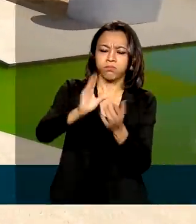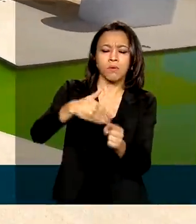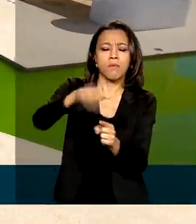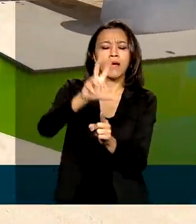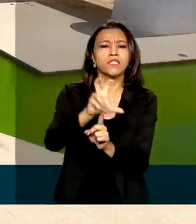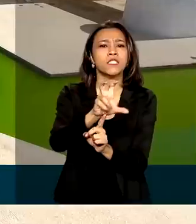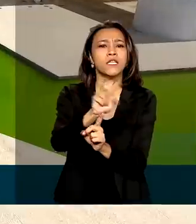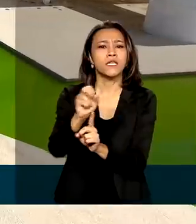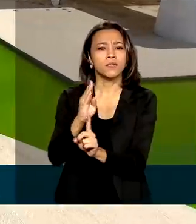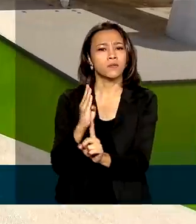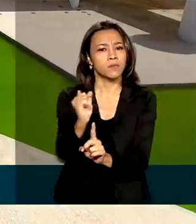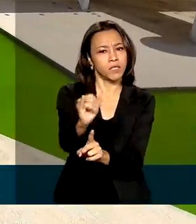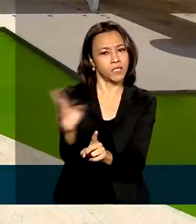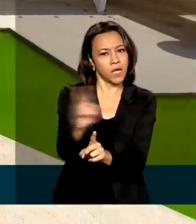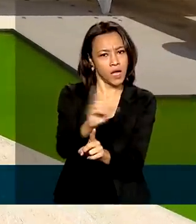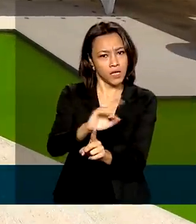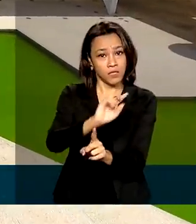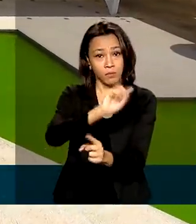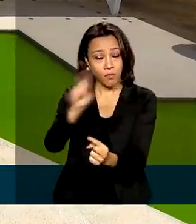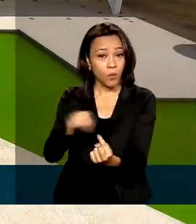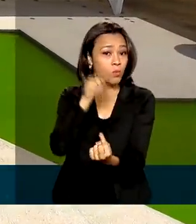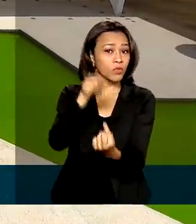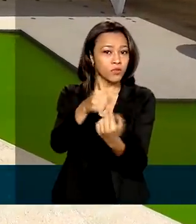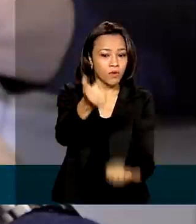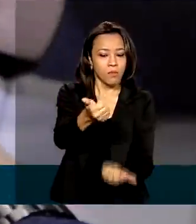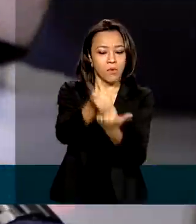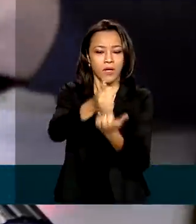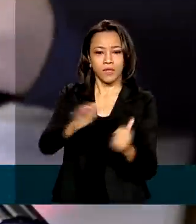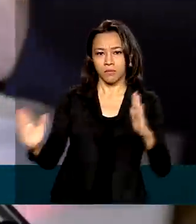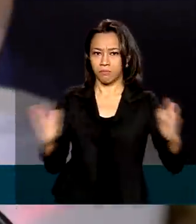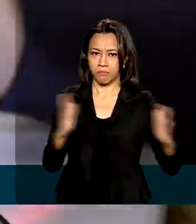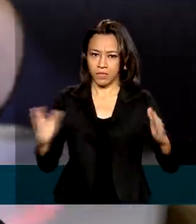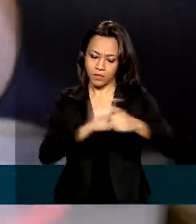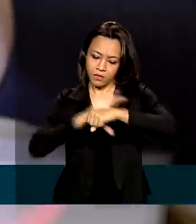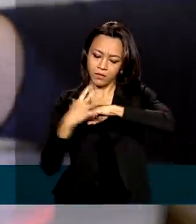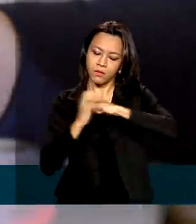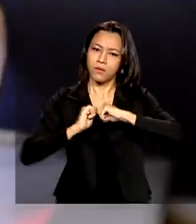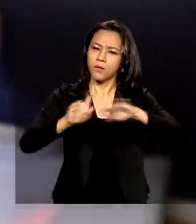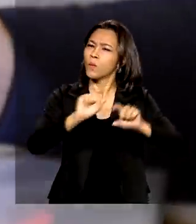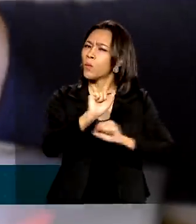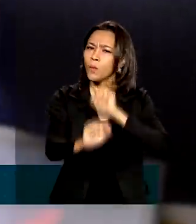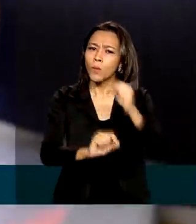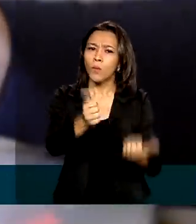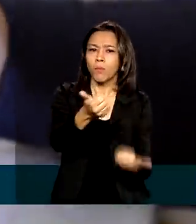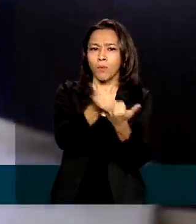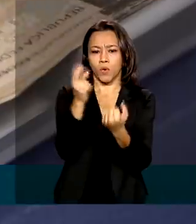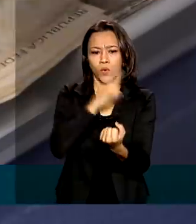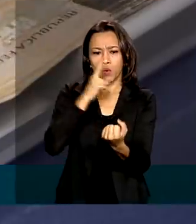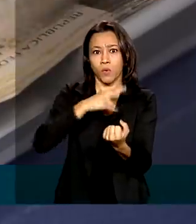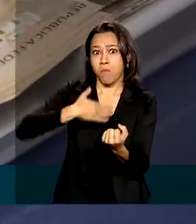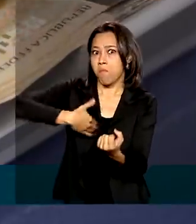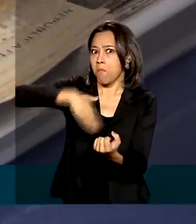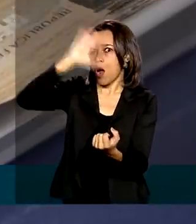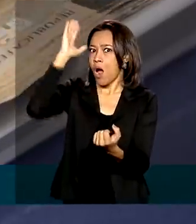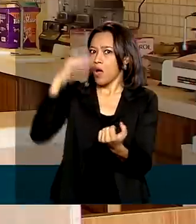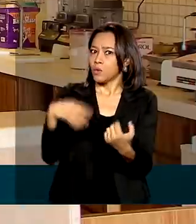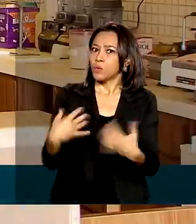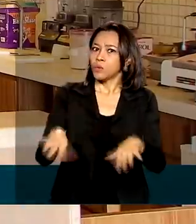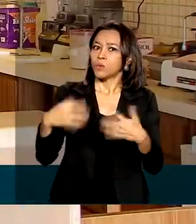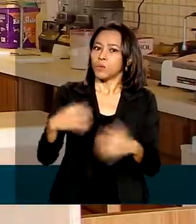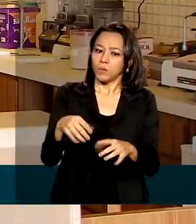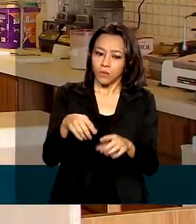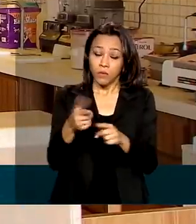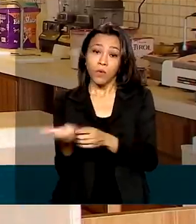bilhões de reais para o enfrentamento da pandemia. O auxílio emergencial consome a maior parte dos recursos.